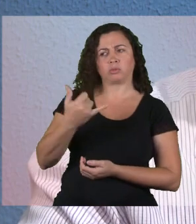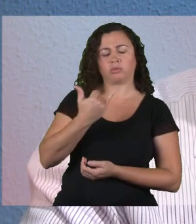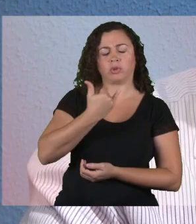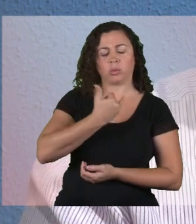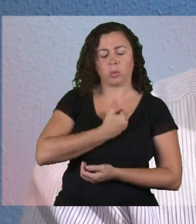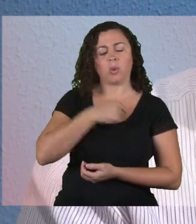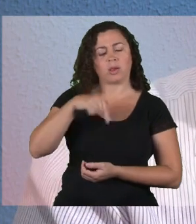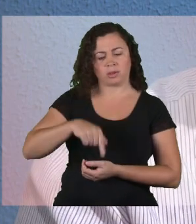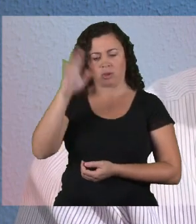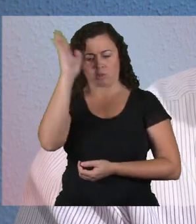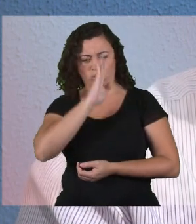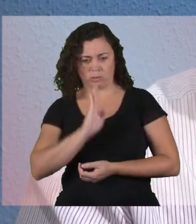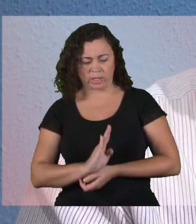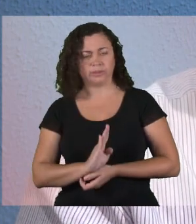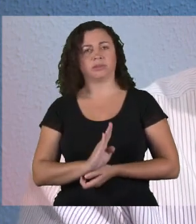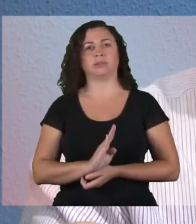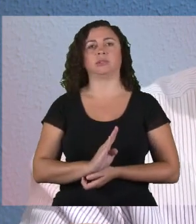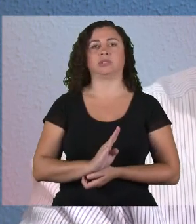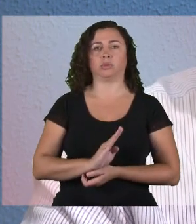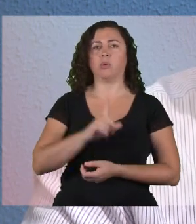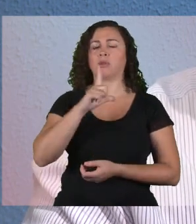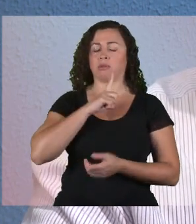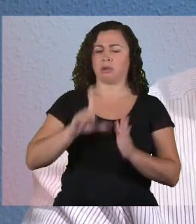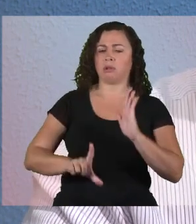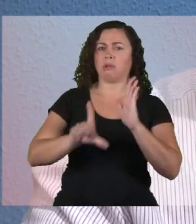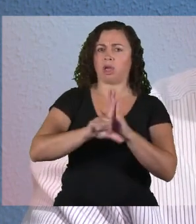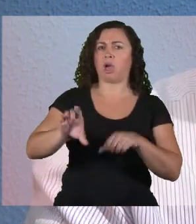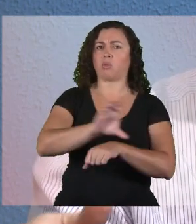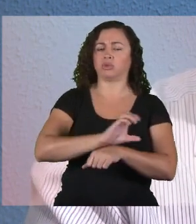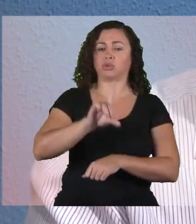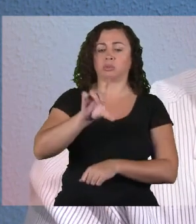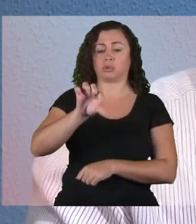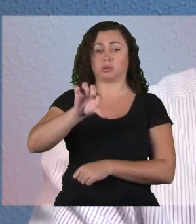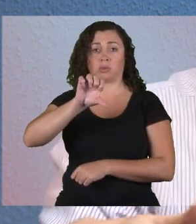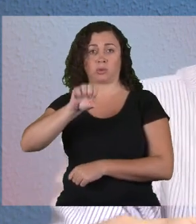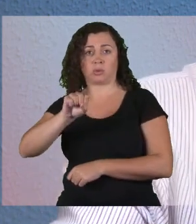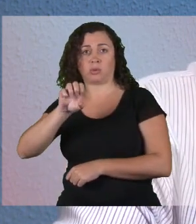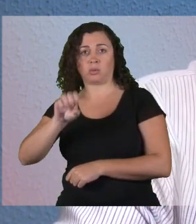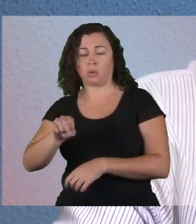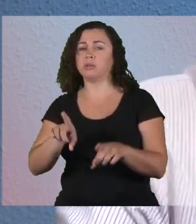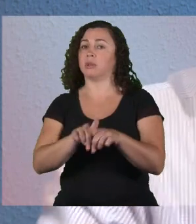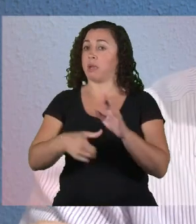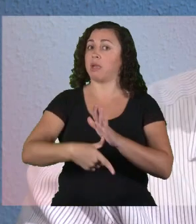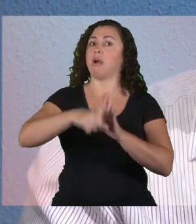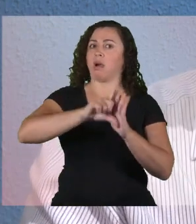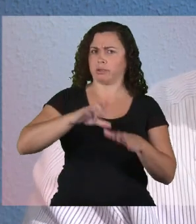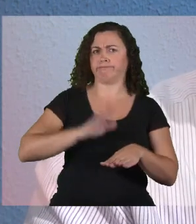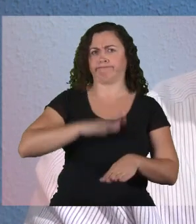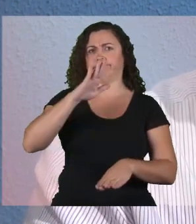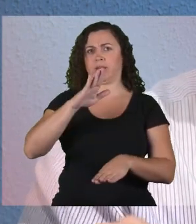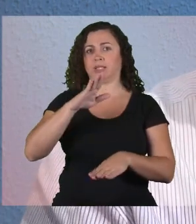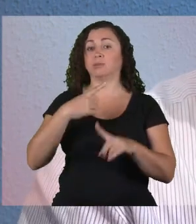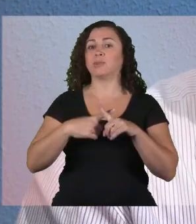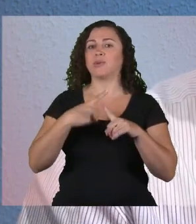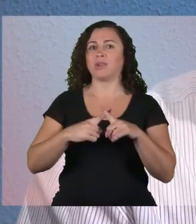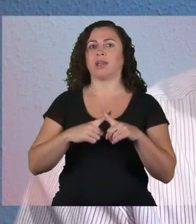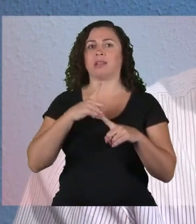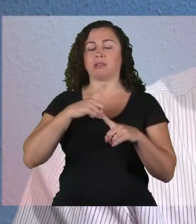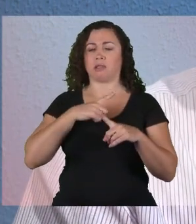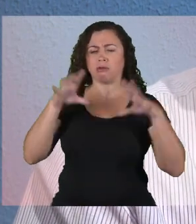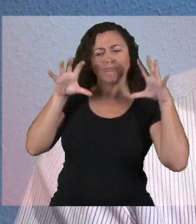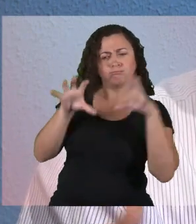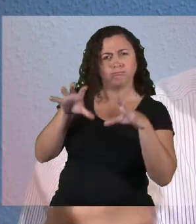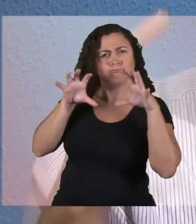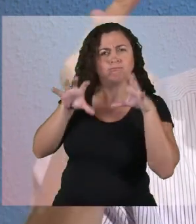mencionou bem que no Brasil, a Constituição de 88 e antes disso ainda mais, há uma pressão,